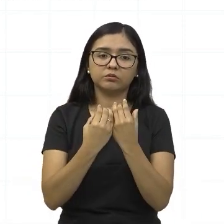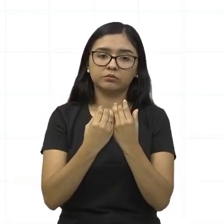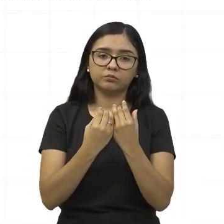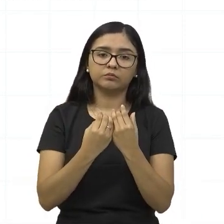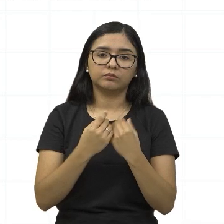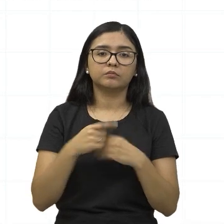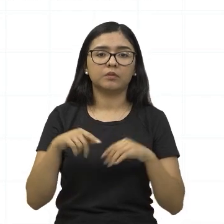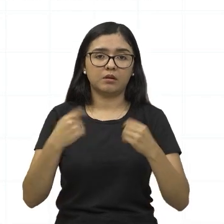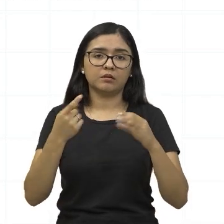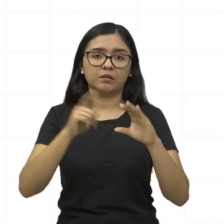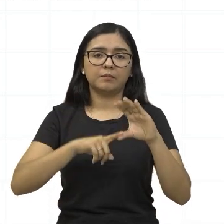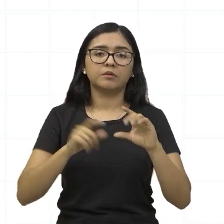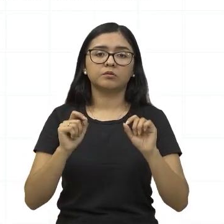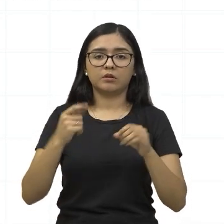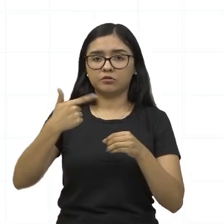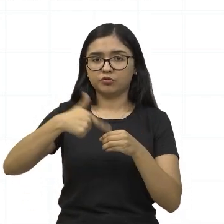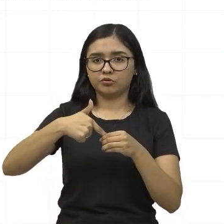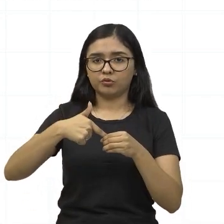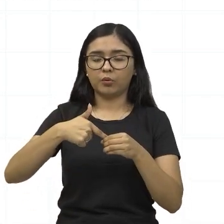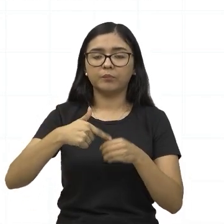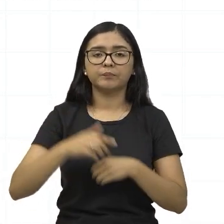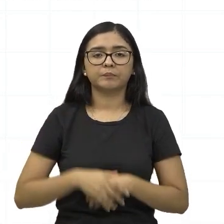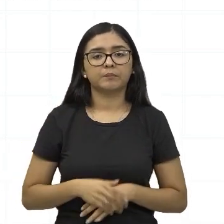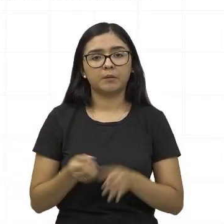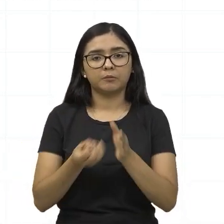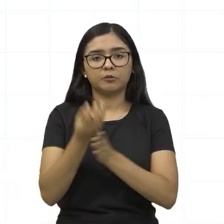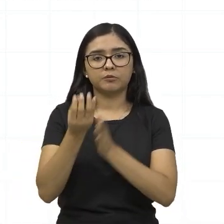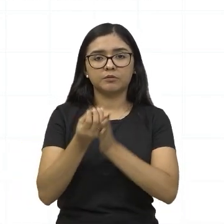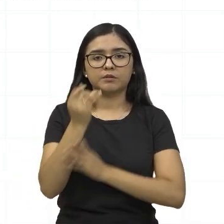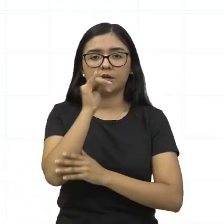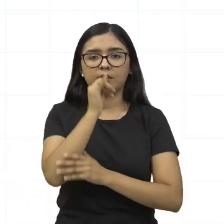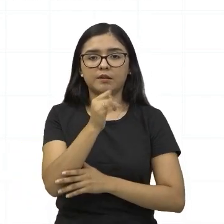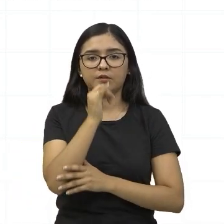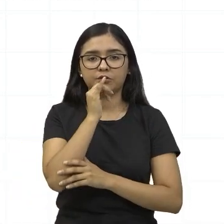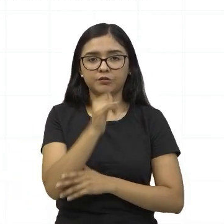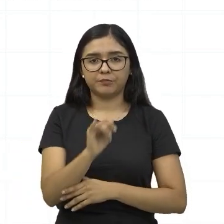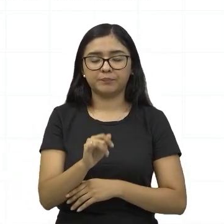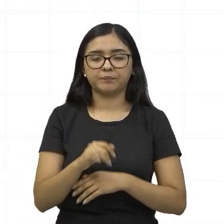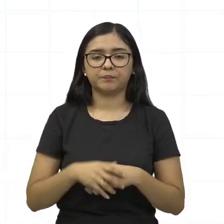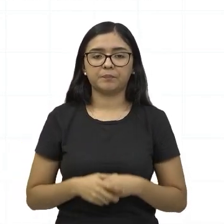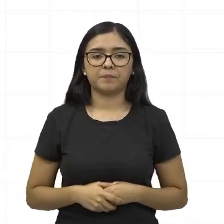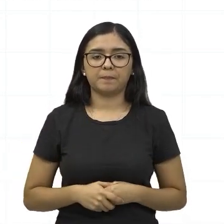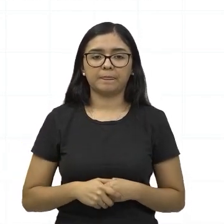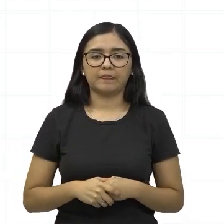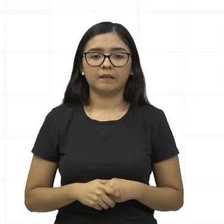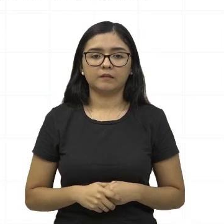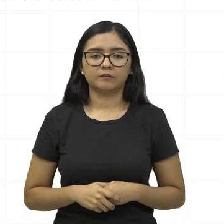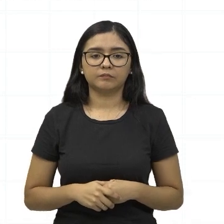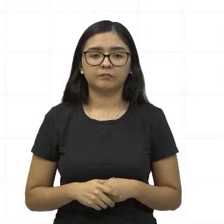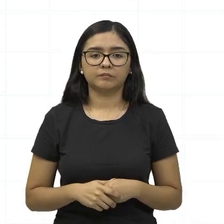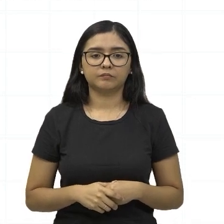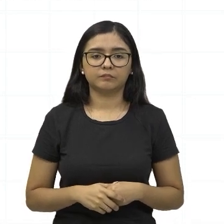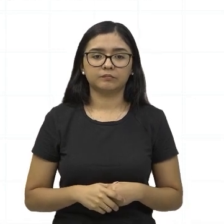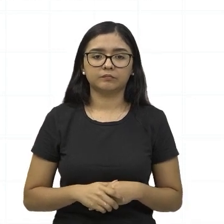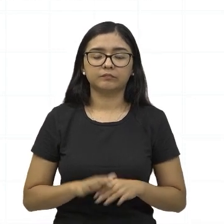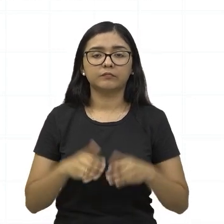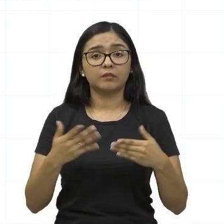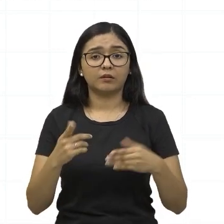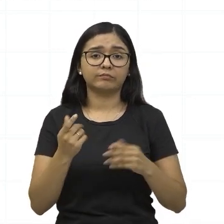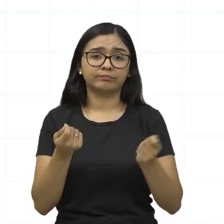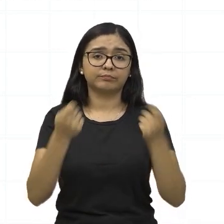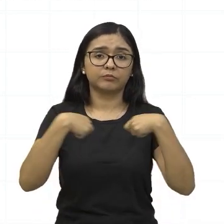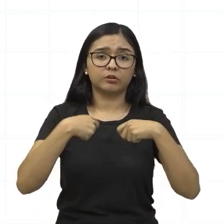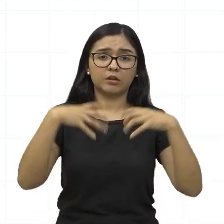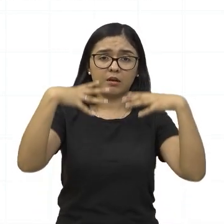vezes dependem do diesel para geração de energia elétrica e estão expostos aí a apagões,